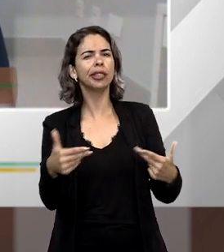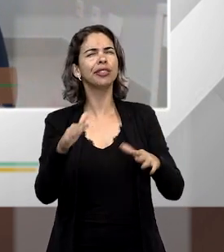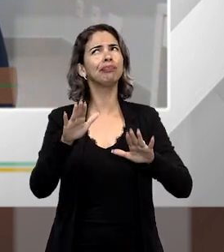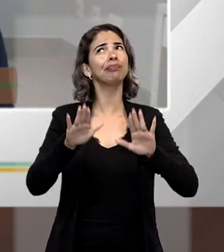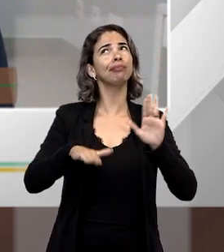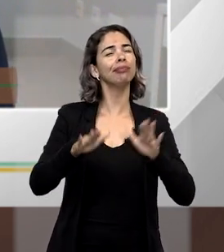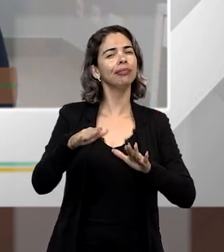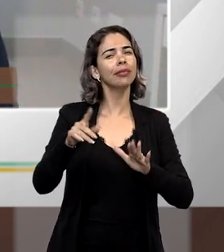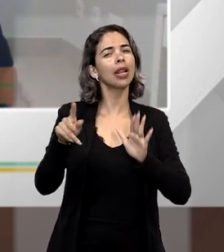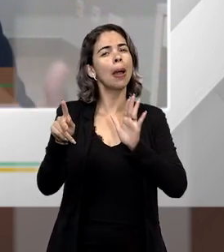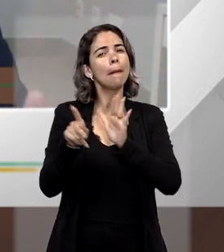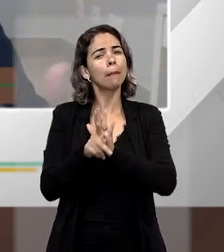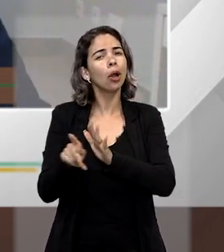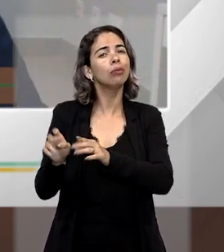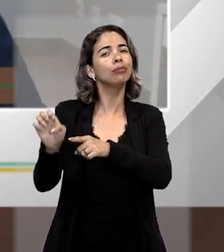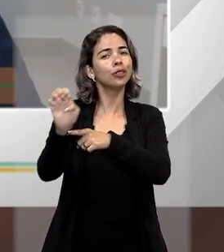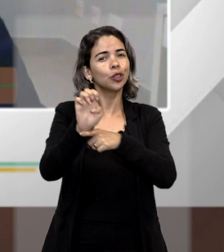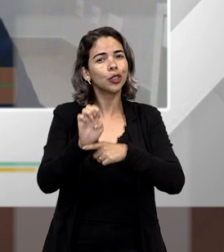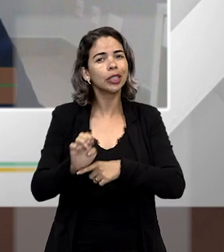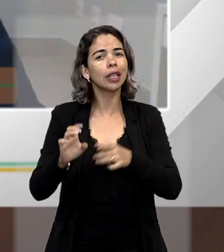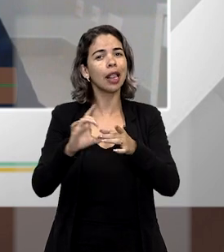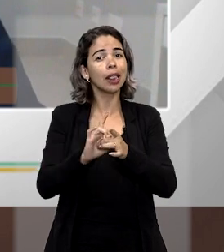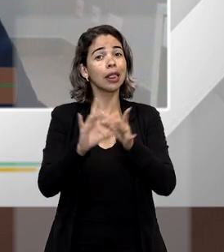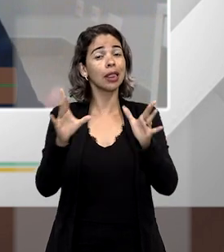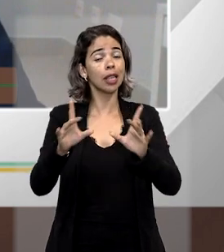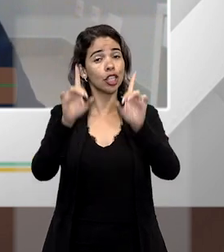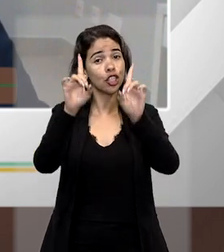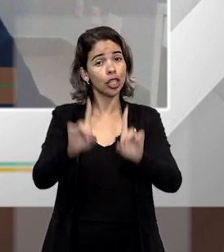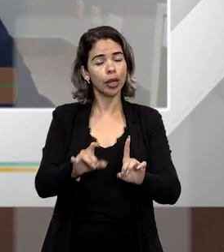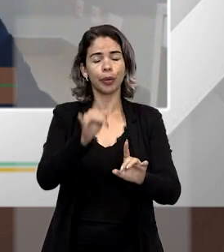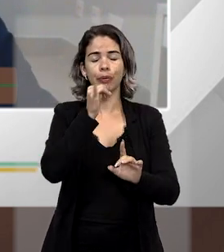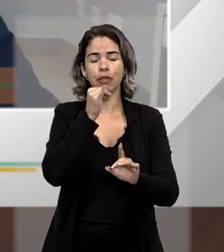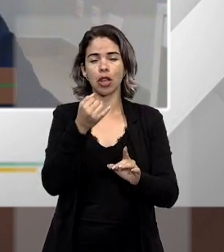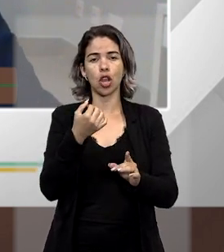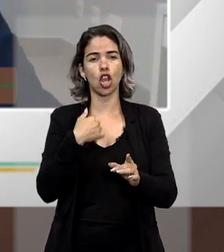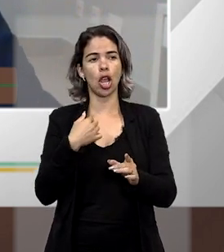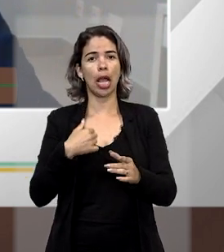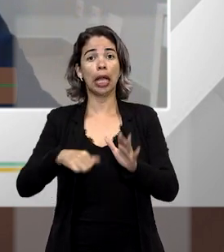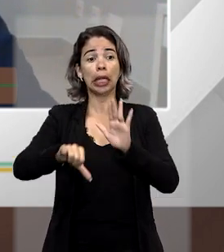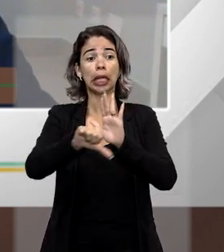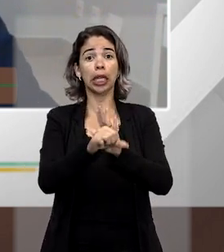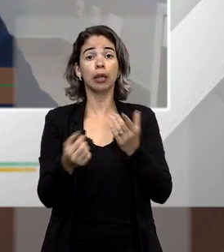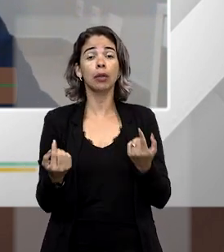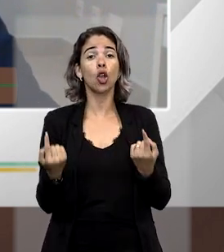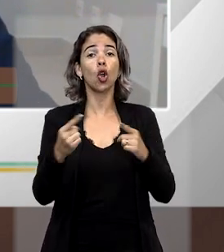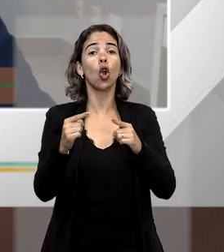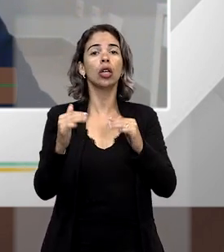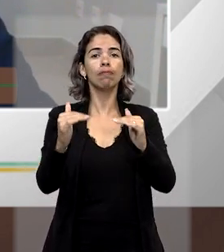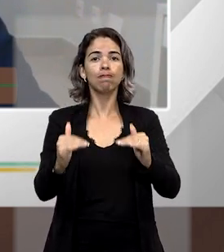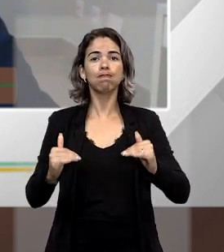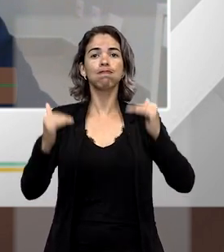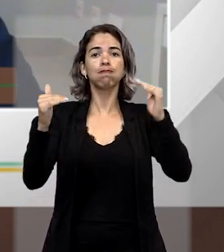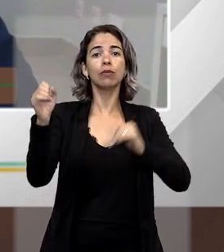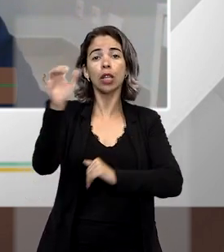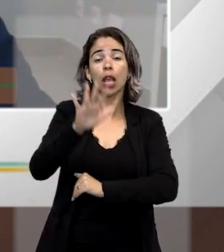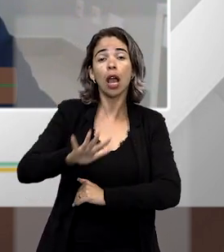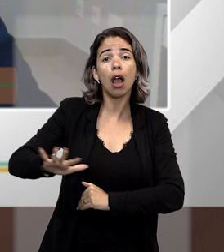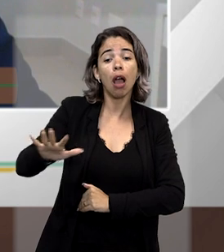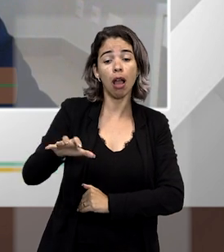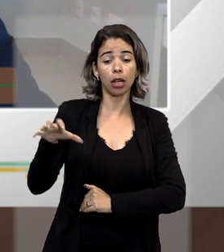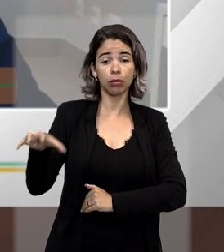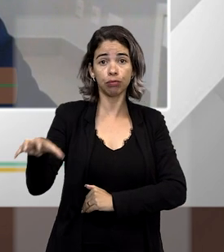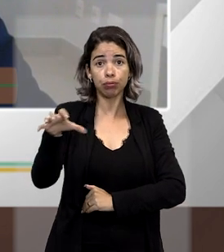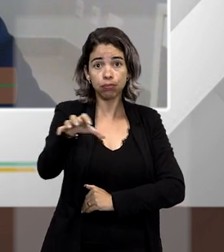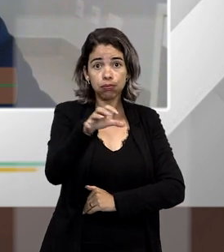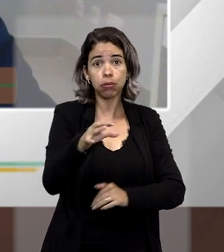podemos chamar assim, laterais ao Estado Democrático de Direito, como os crimes contra a soberania nacional, contra as instituições